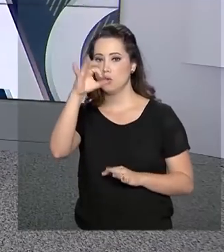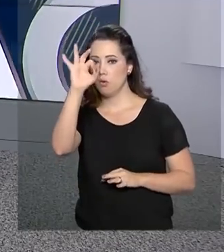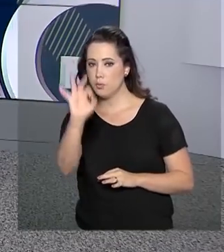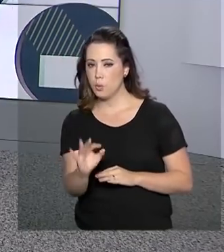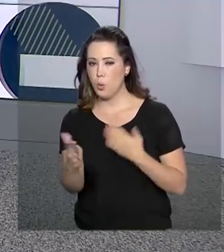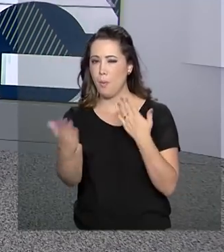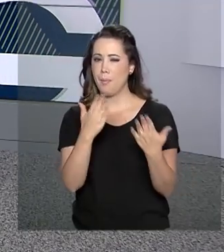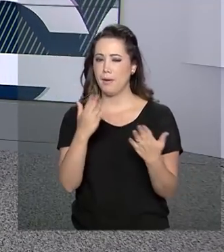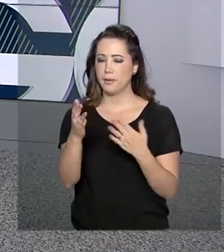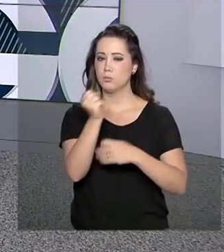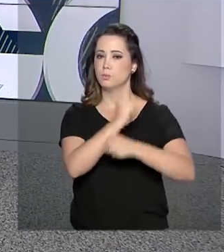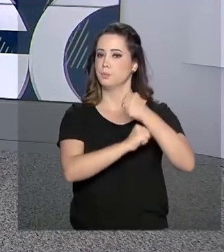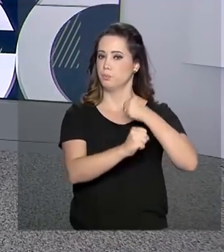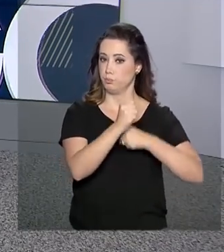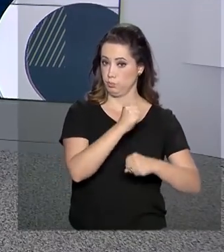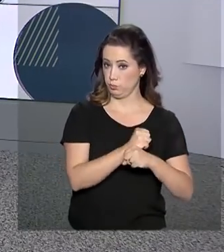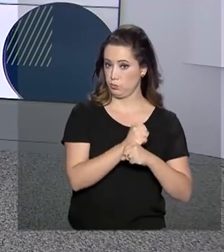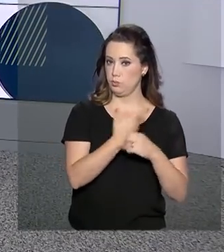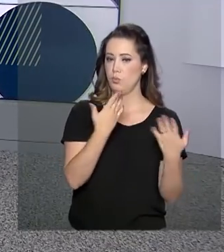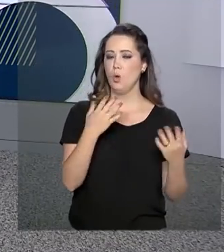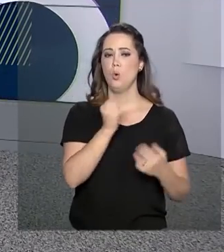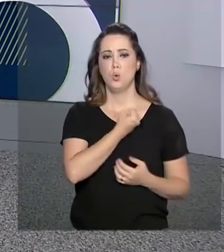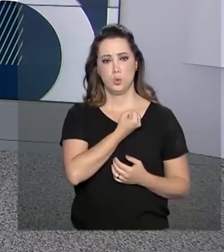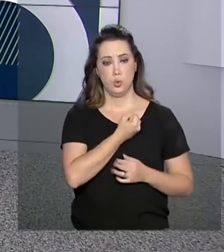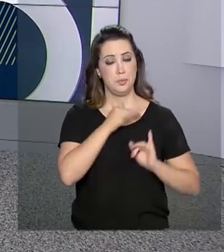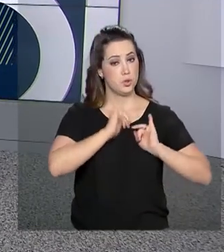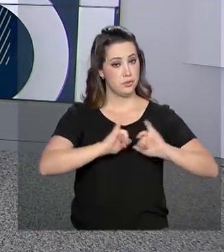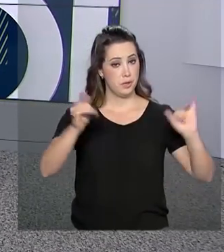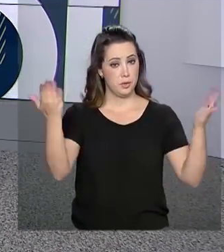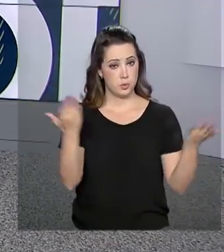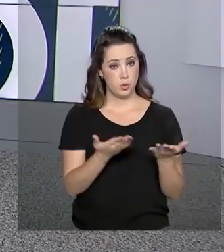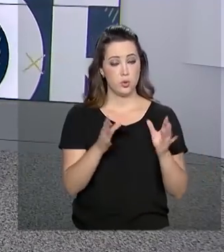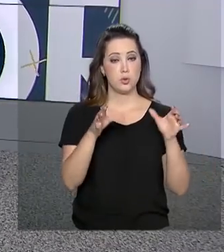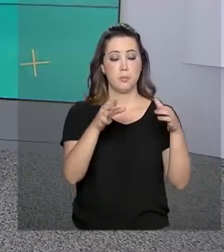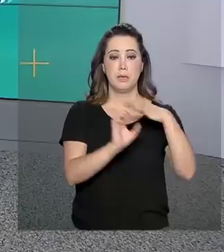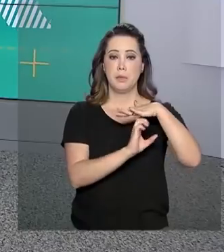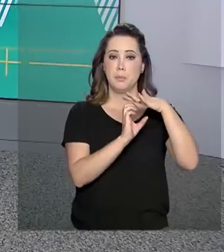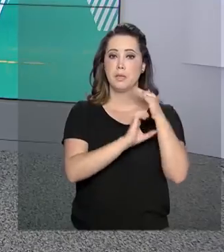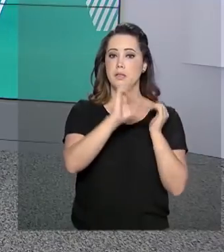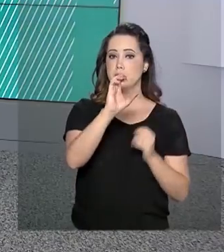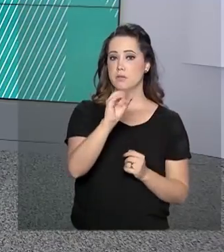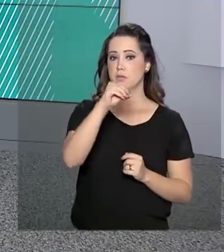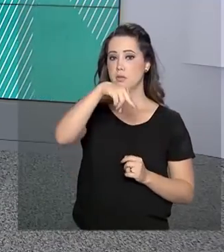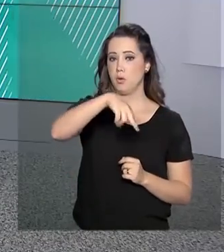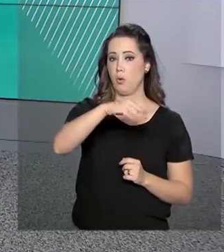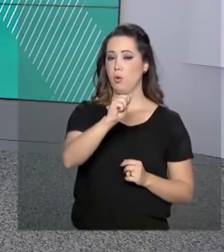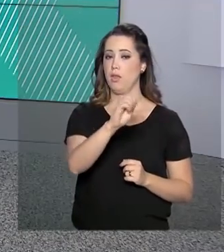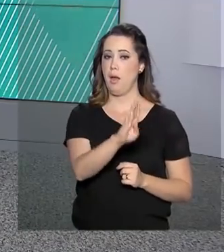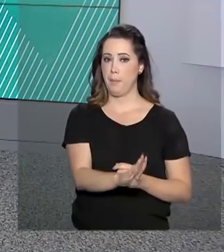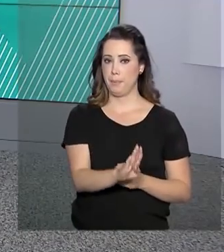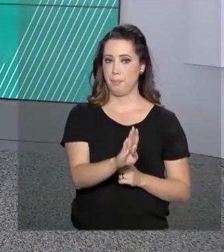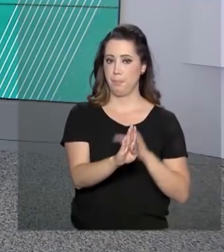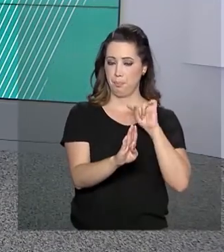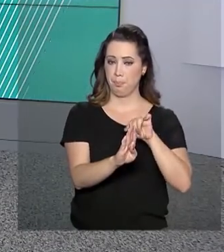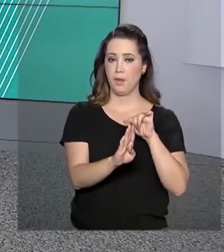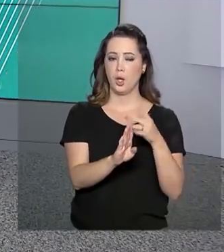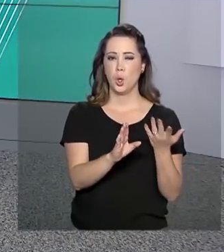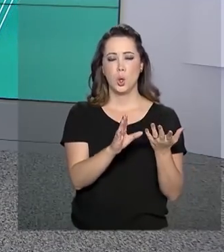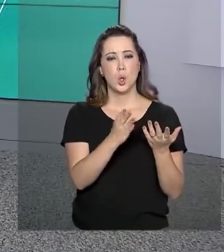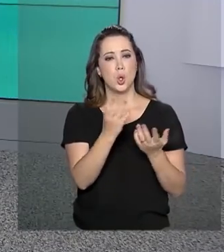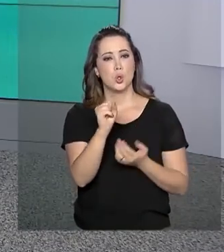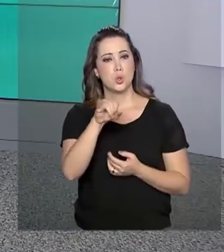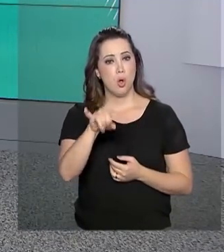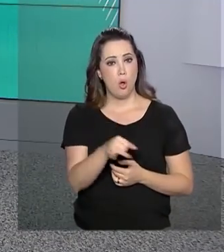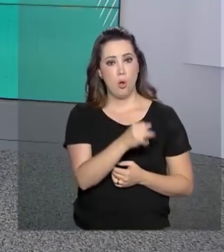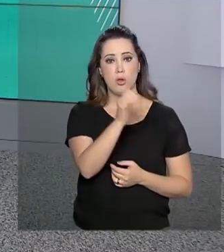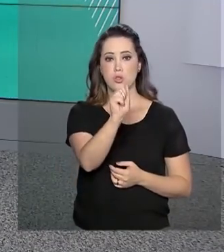comparação à safra passada. Os dados foram divulgados hoje pela Conab e a Companhia Nacional de Abastecimento. Soja, milho e